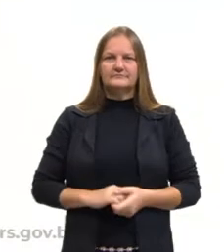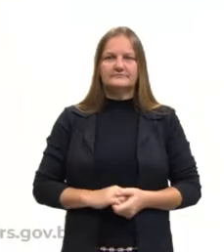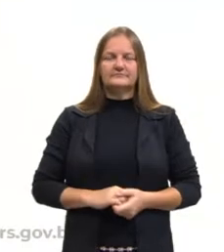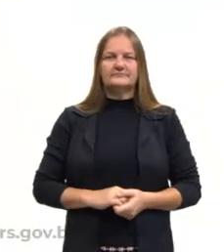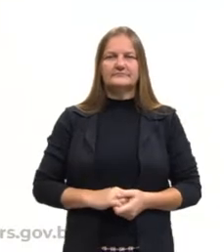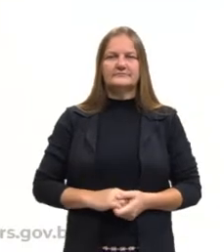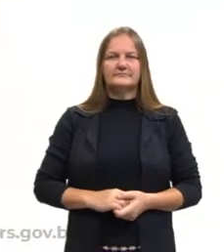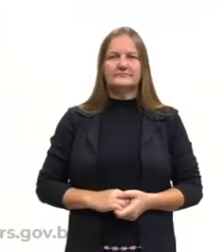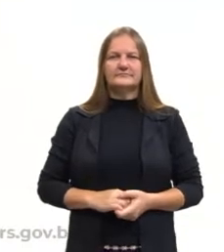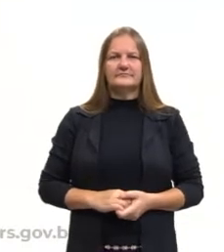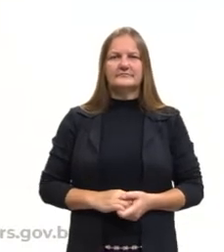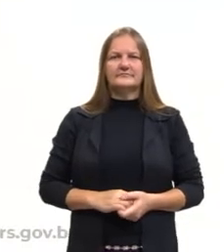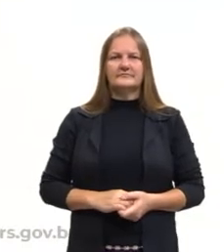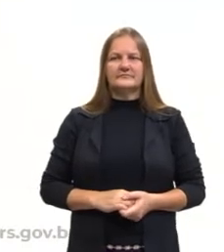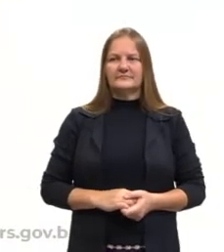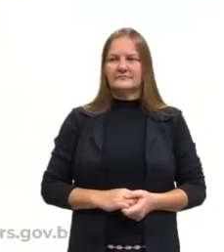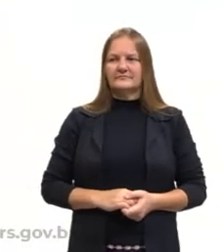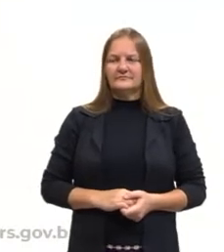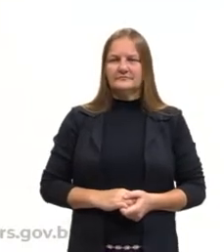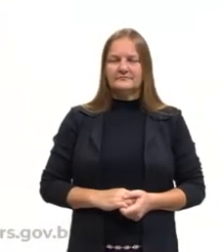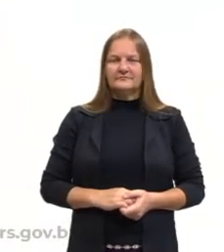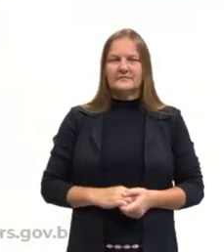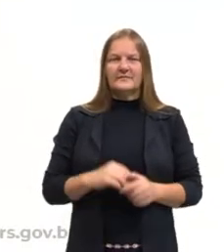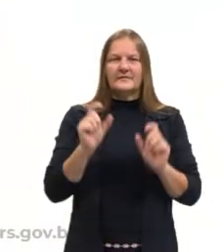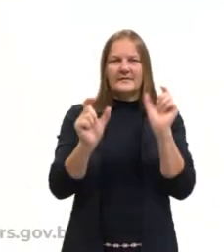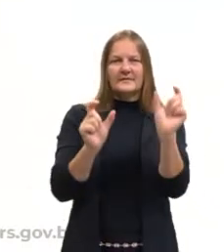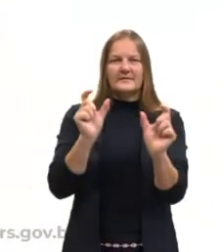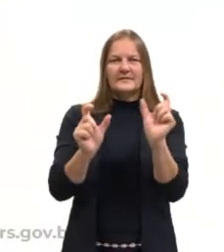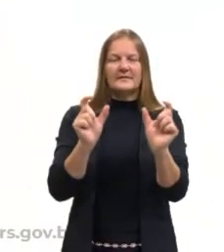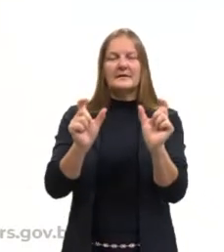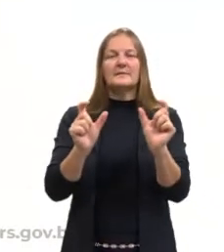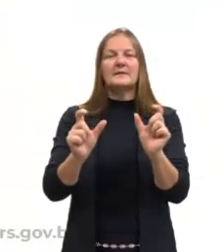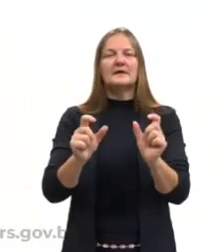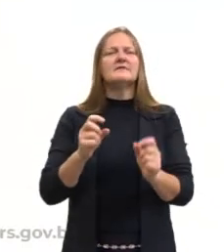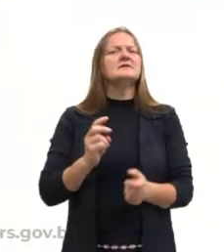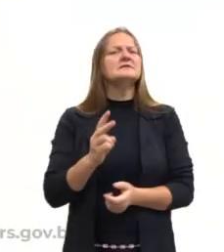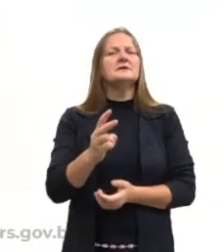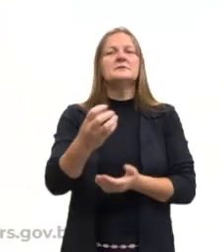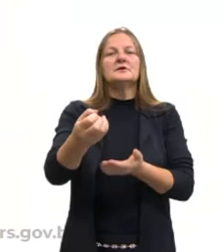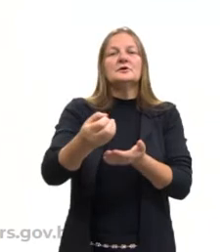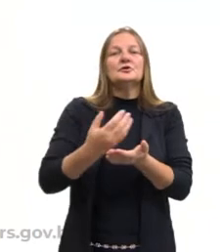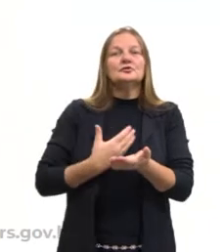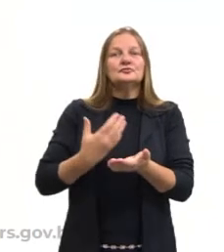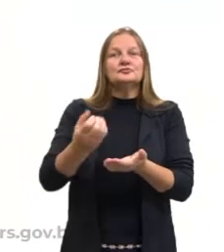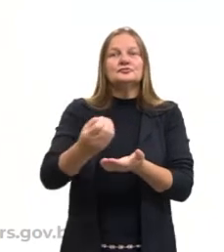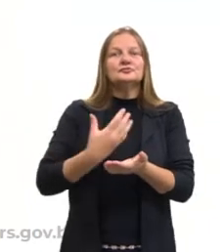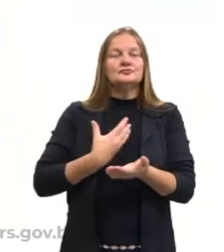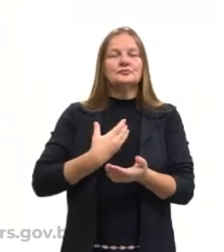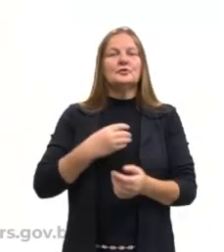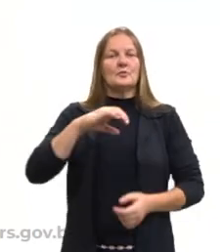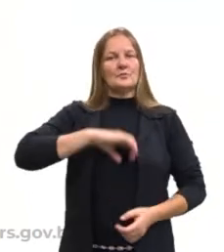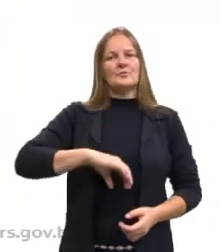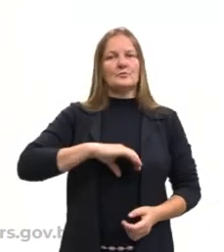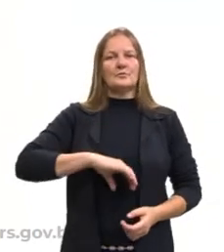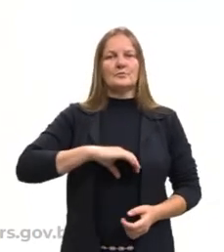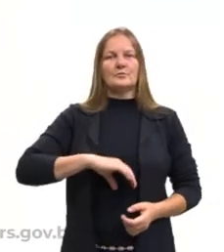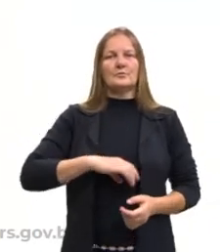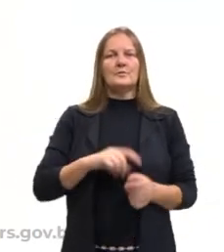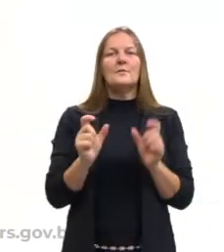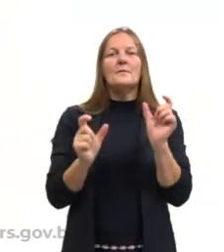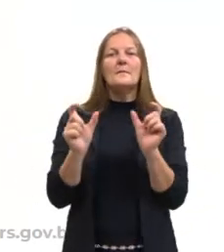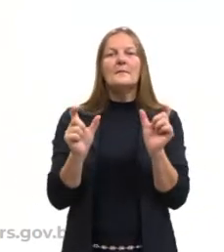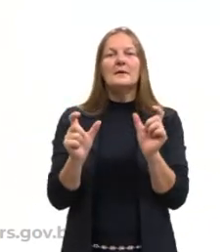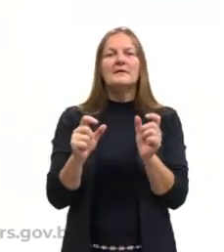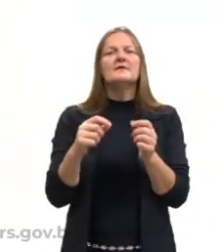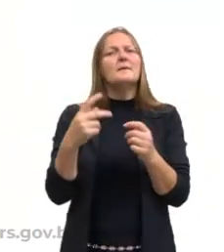Então, eu estava comentando que muitas palavras estão sempre chegando na língua portuguesa. E essas palavras